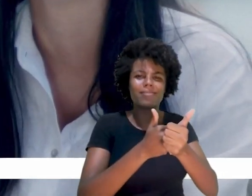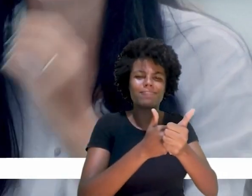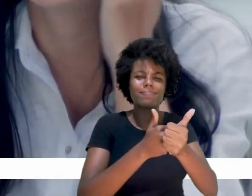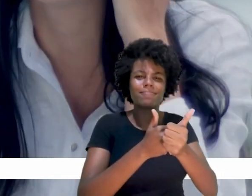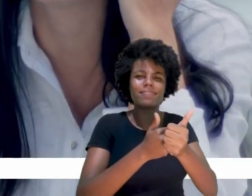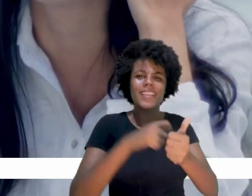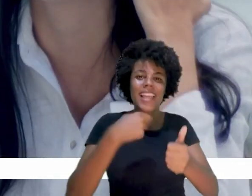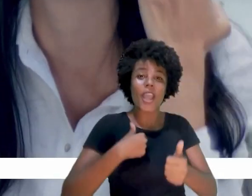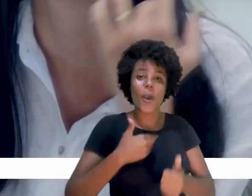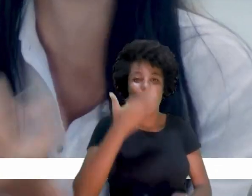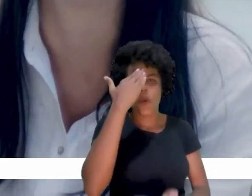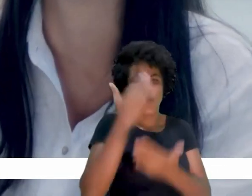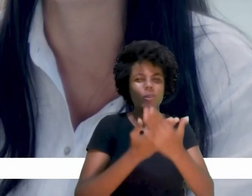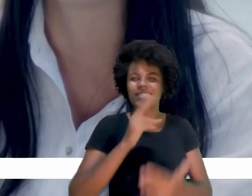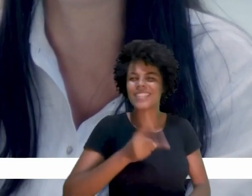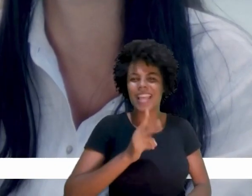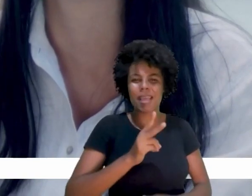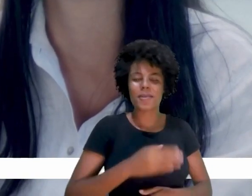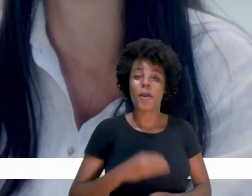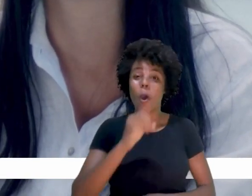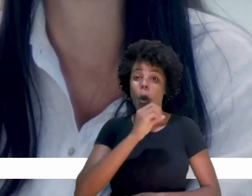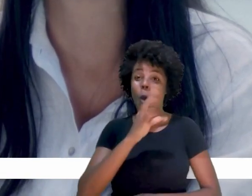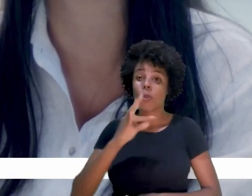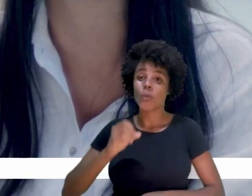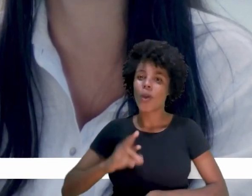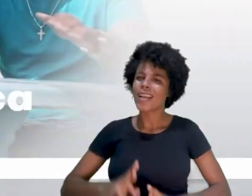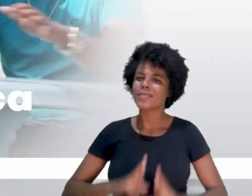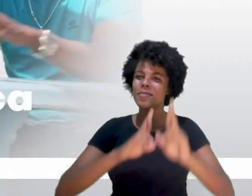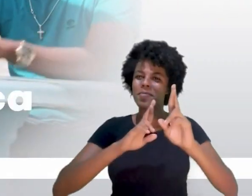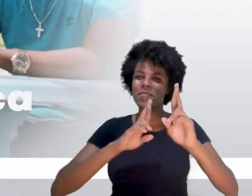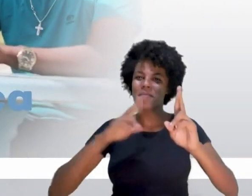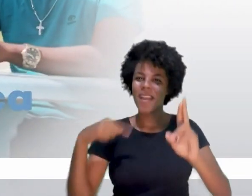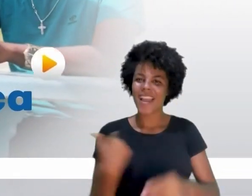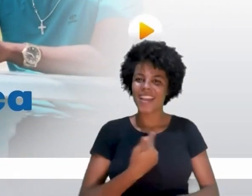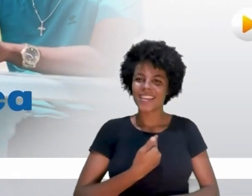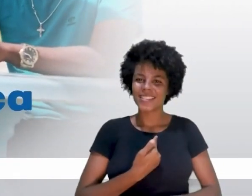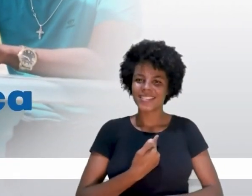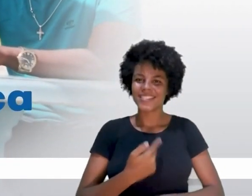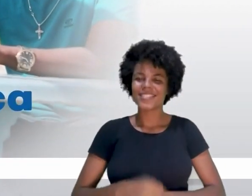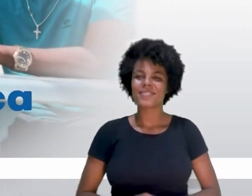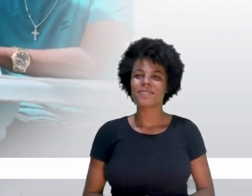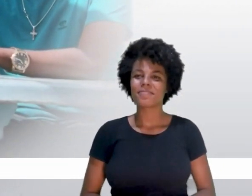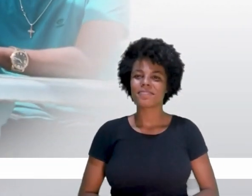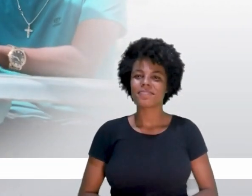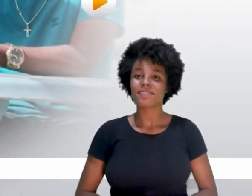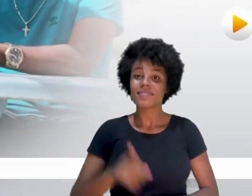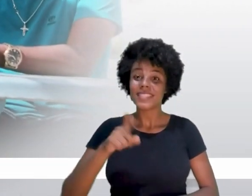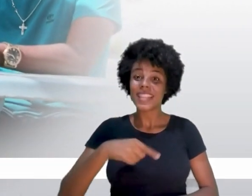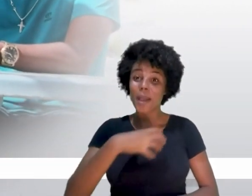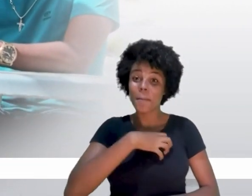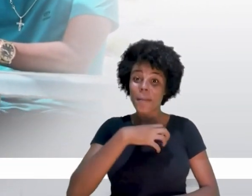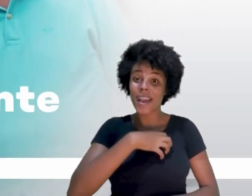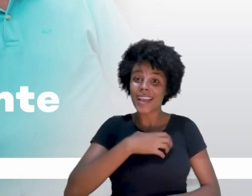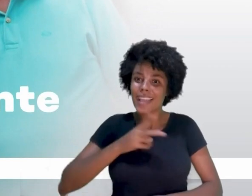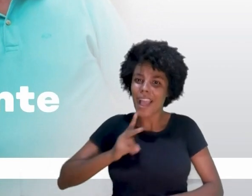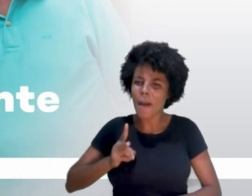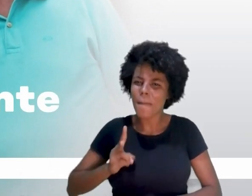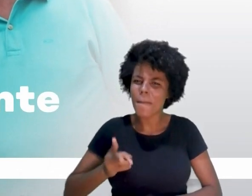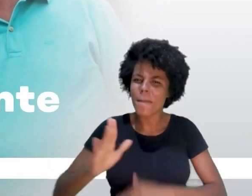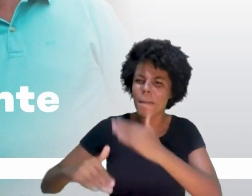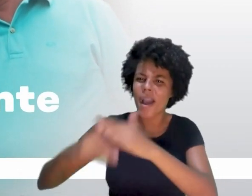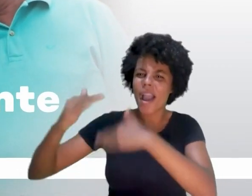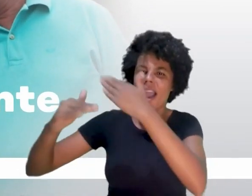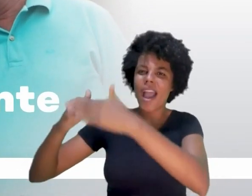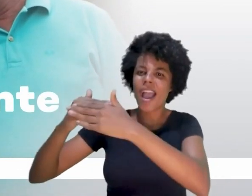é quem eu posso contar sempre. O Otto é esperança pra gente, é a Bahia